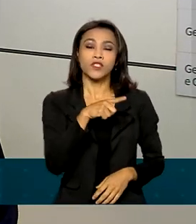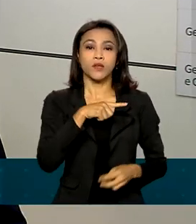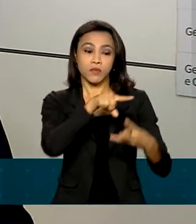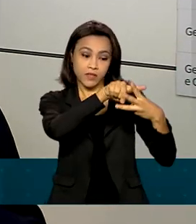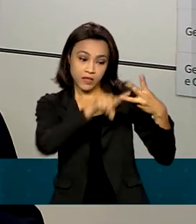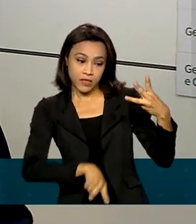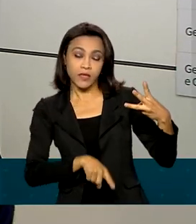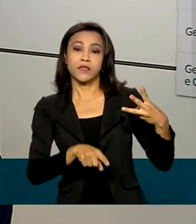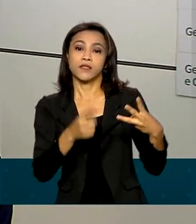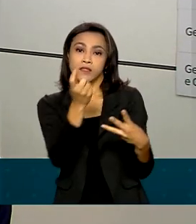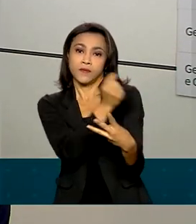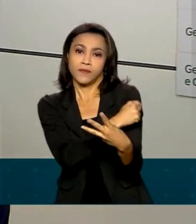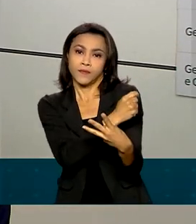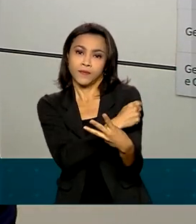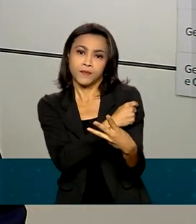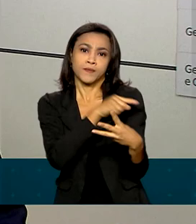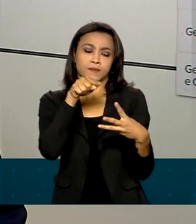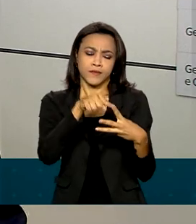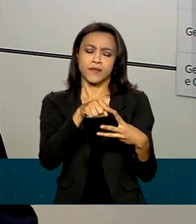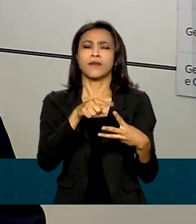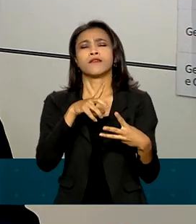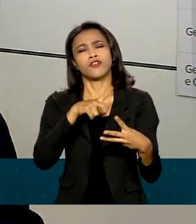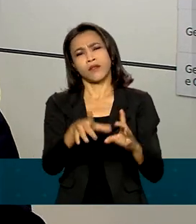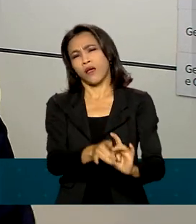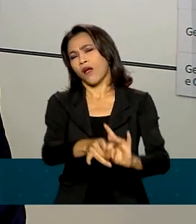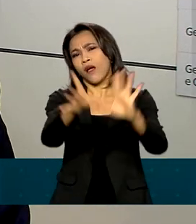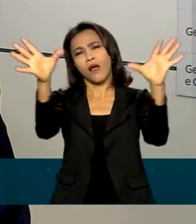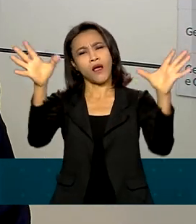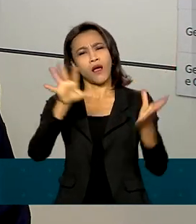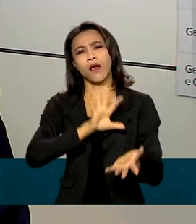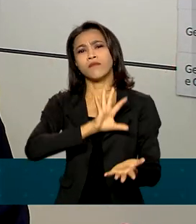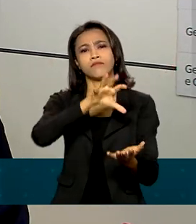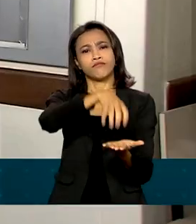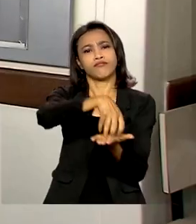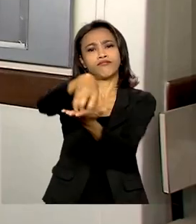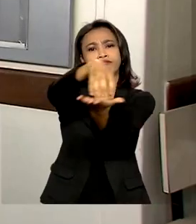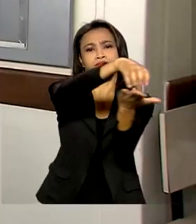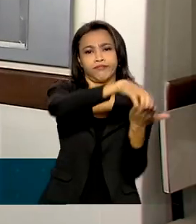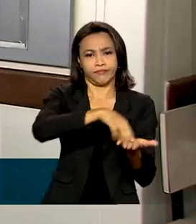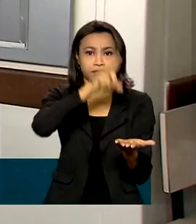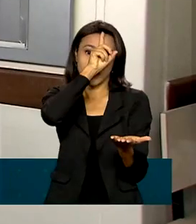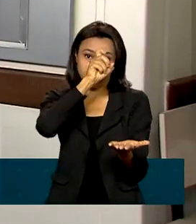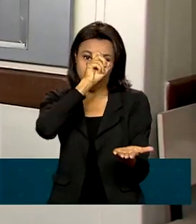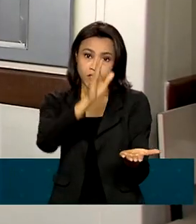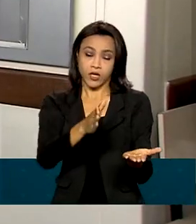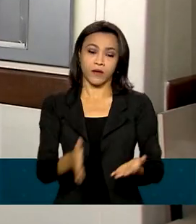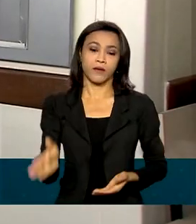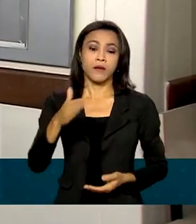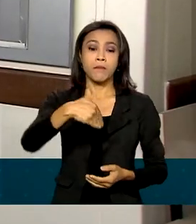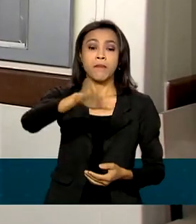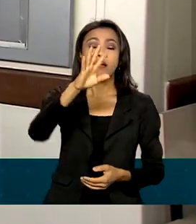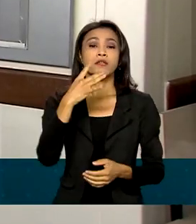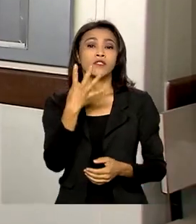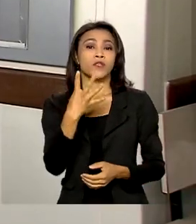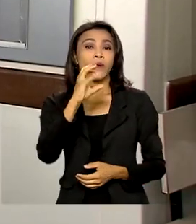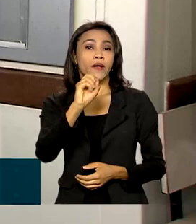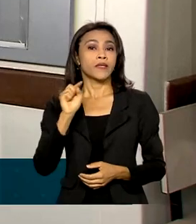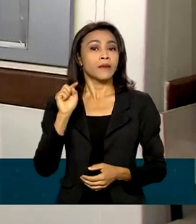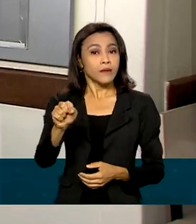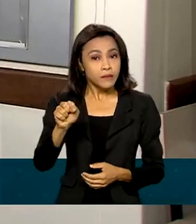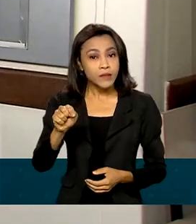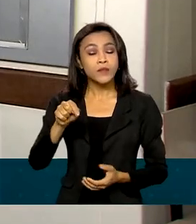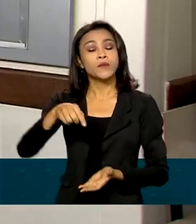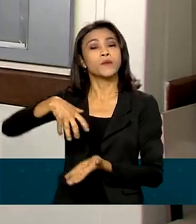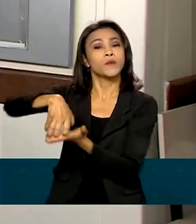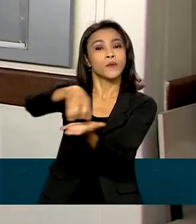viral, que imuniza com sarampo. Elas já estão disponíveis nas unidades básicas de saúde. Mais de 40 mil postos de vacinação em todo o